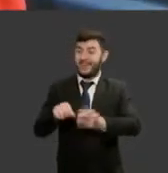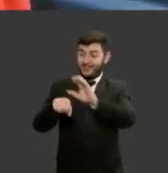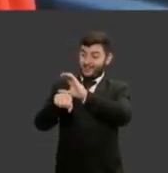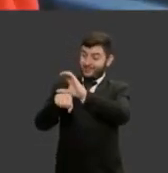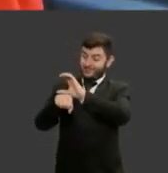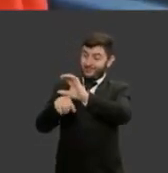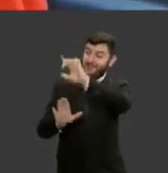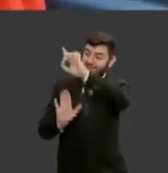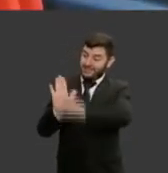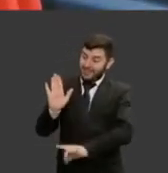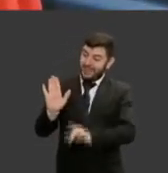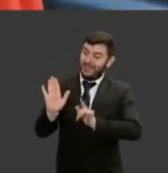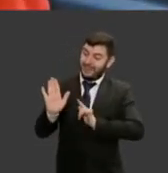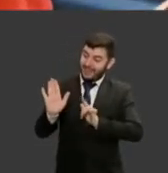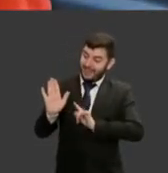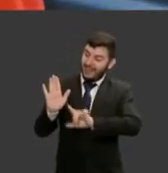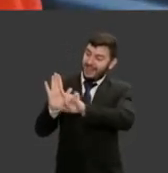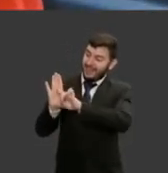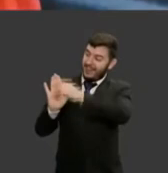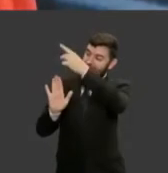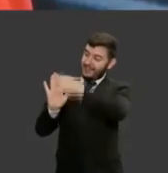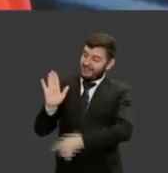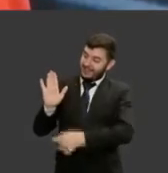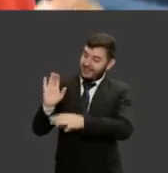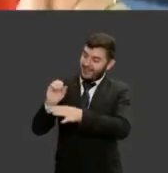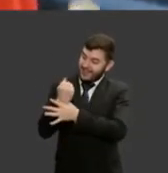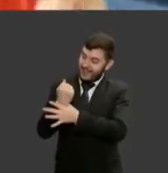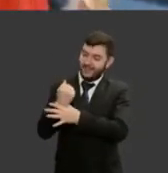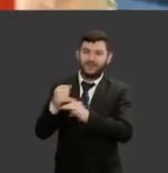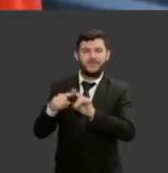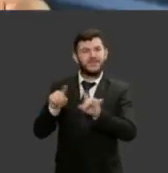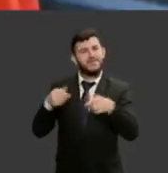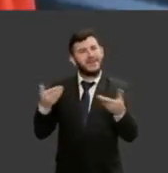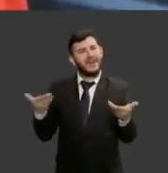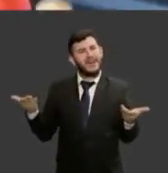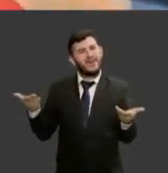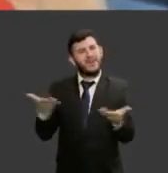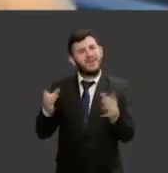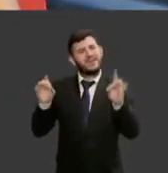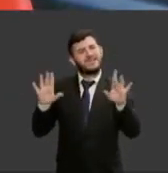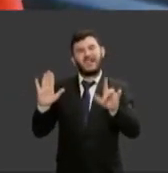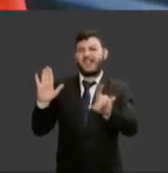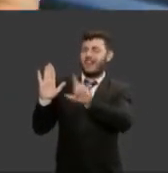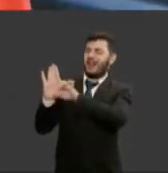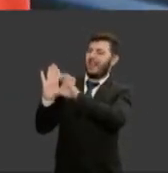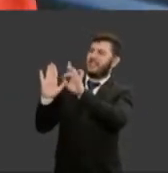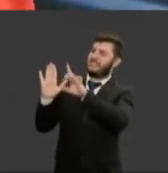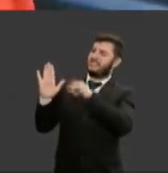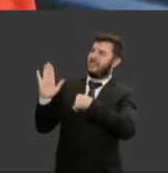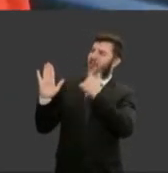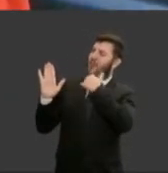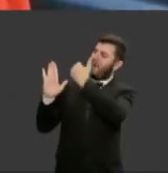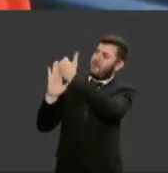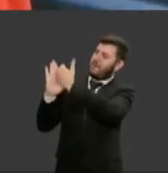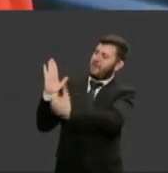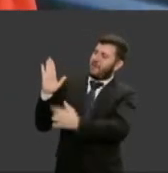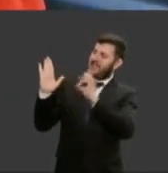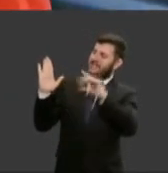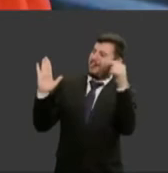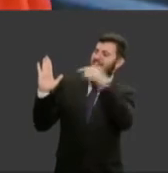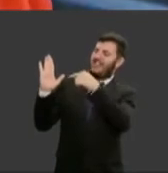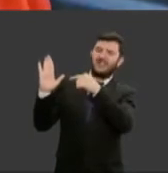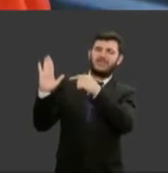lei o que eles precisam agora é sair do papel e efetivamente transformar a nossa realidade